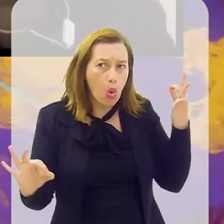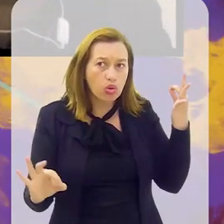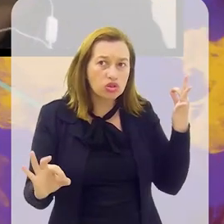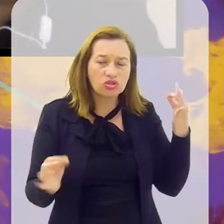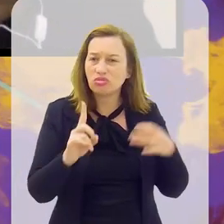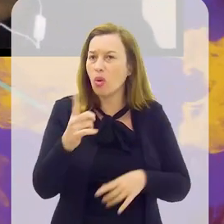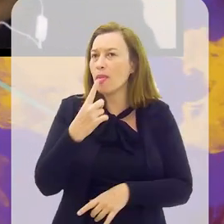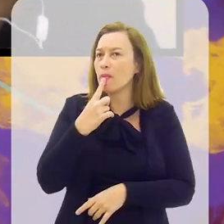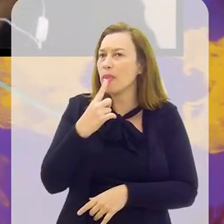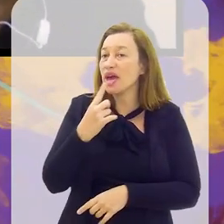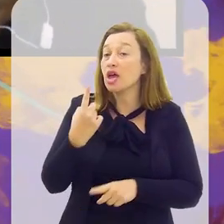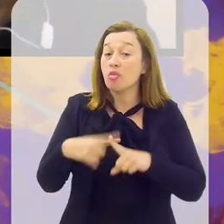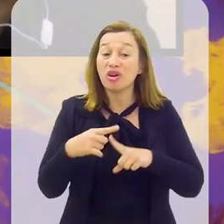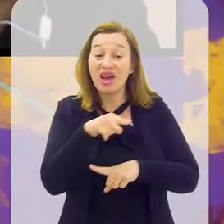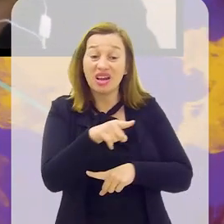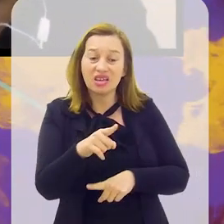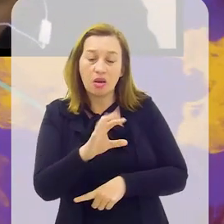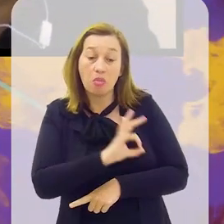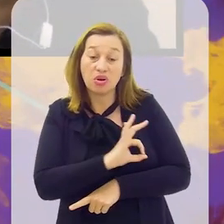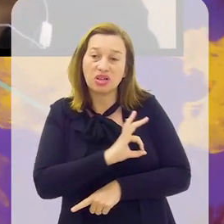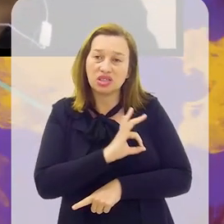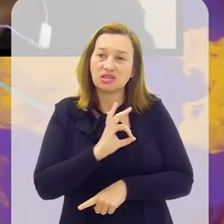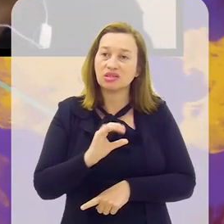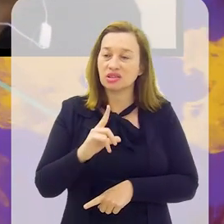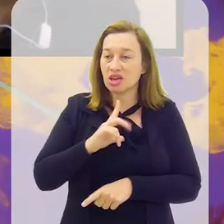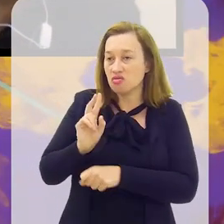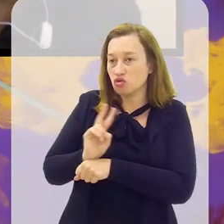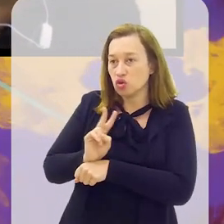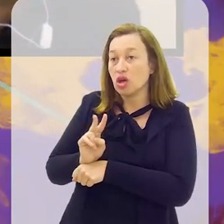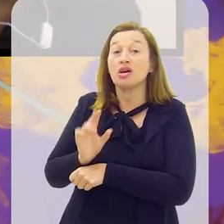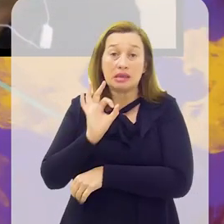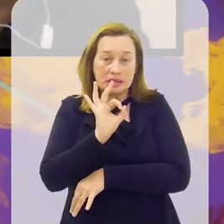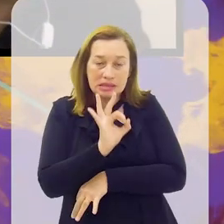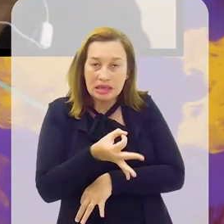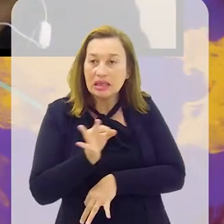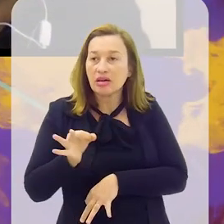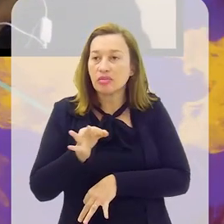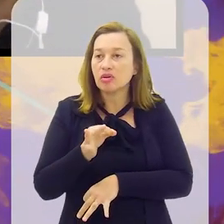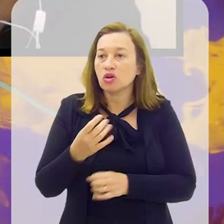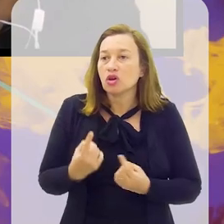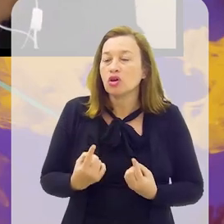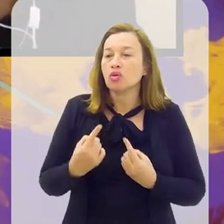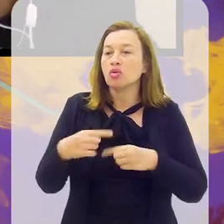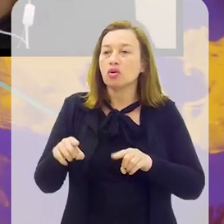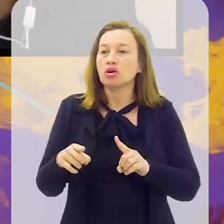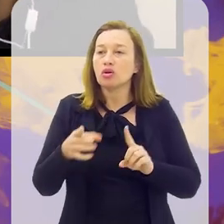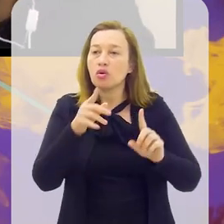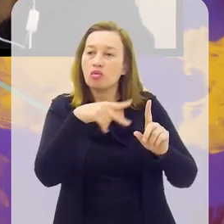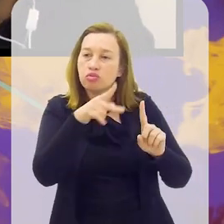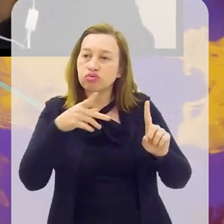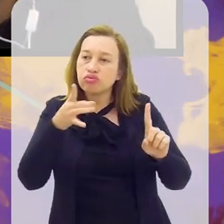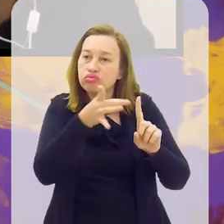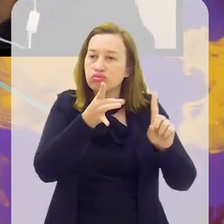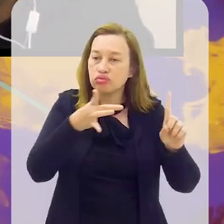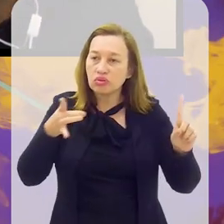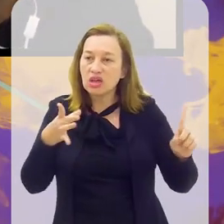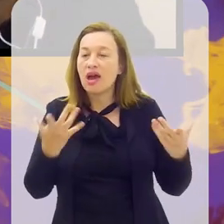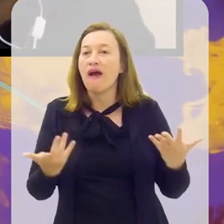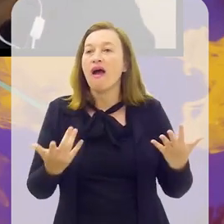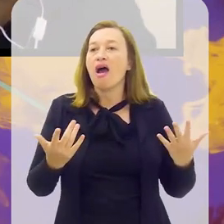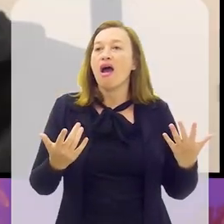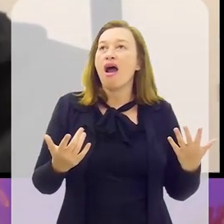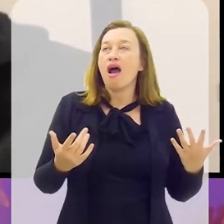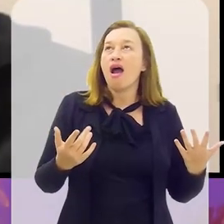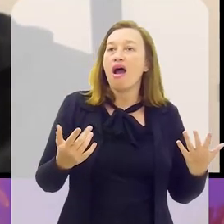longe, Às vezes até longe, nem é perto, porque ali tem um policiamento reforçado, né? Exatamente. No combate ao hooliganismo na Inglaterra